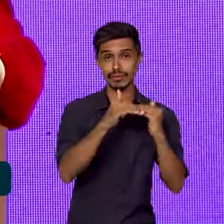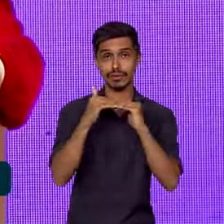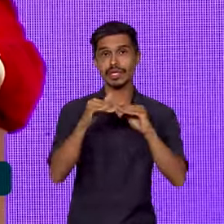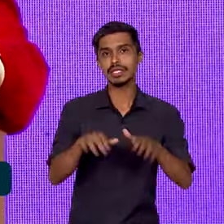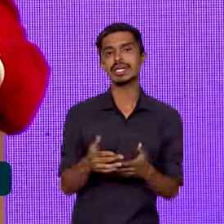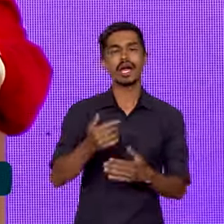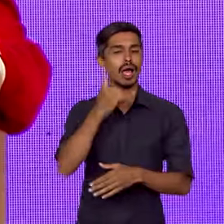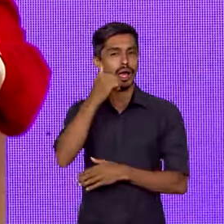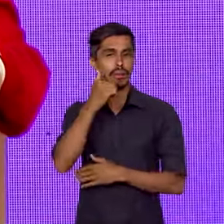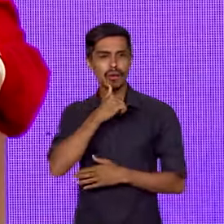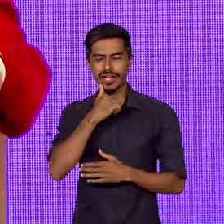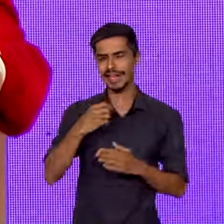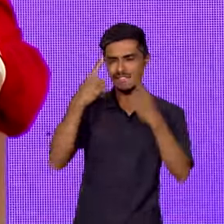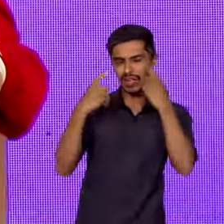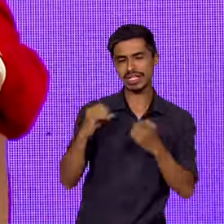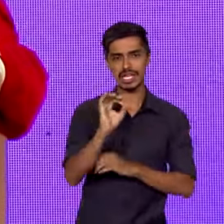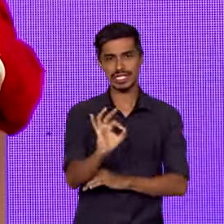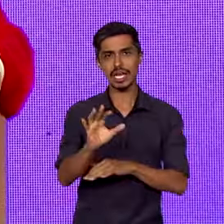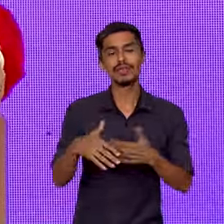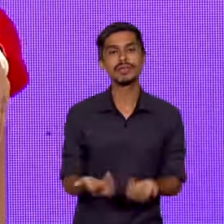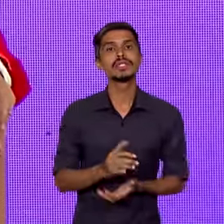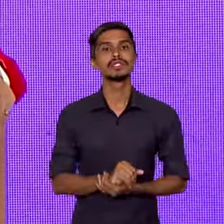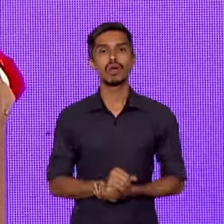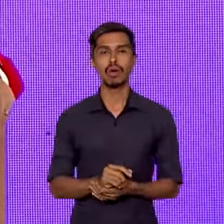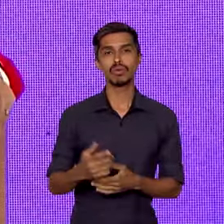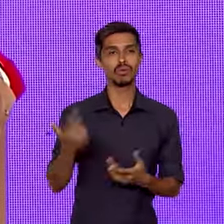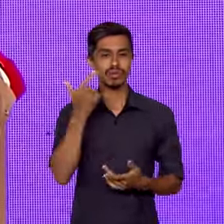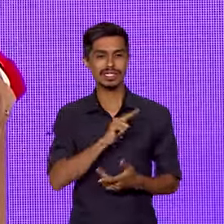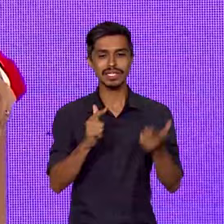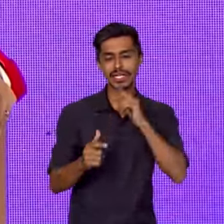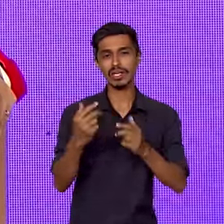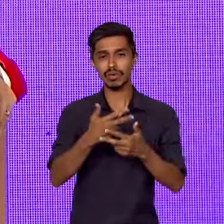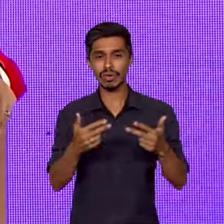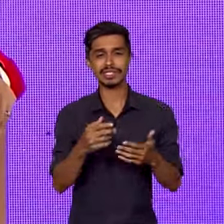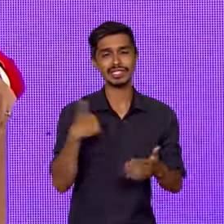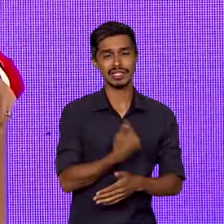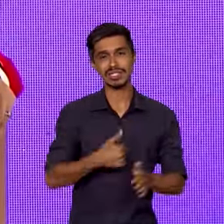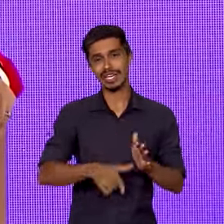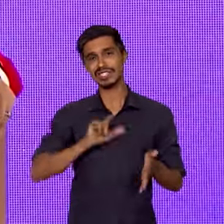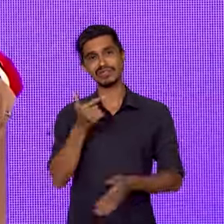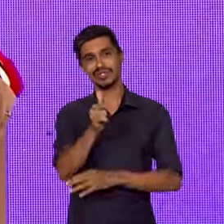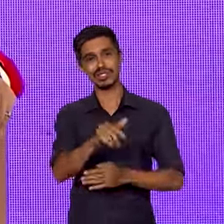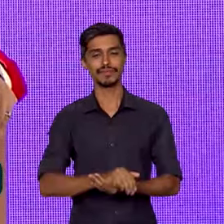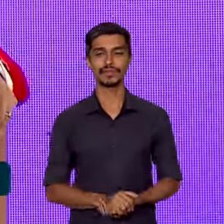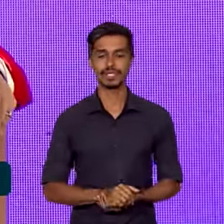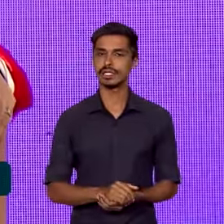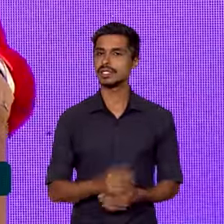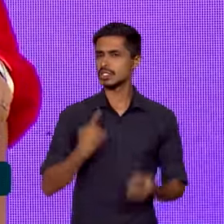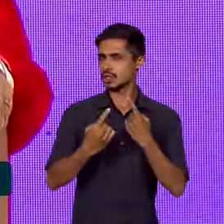Sem Violência, aumentar os recursos que nós não tínhamos, fazer uma discussão tão